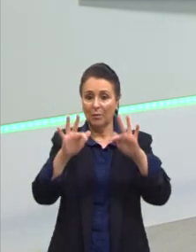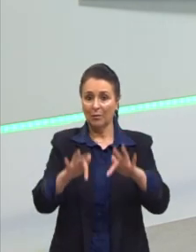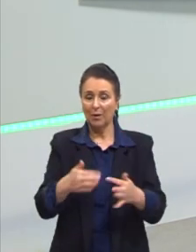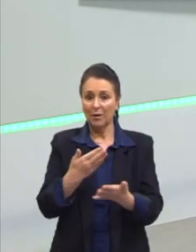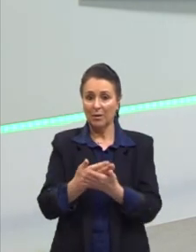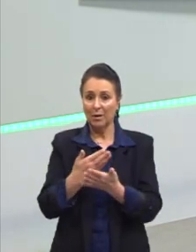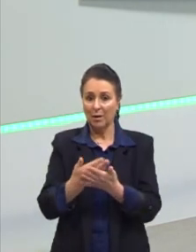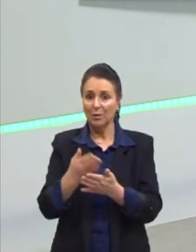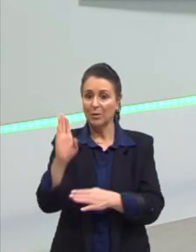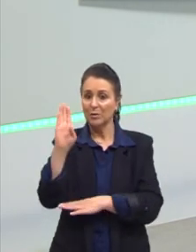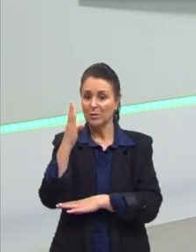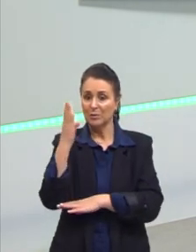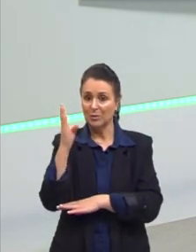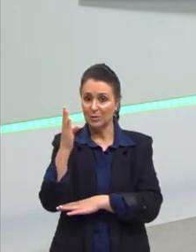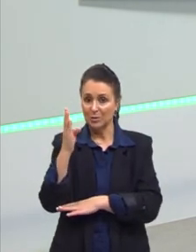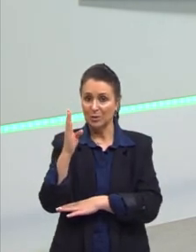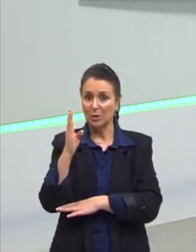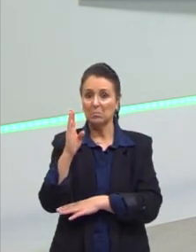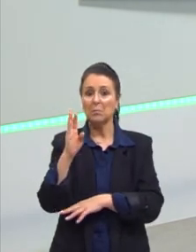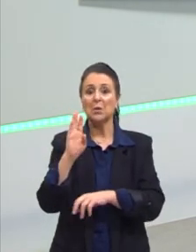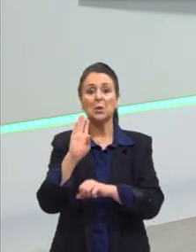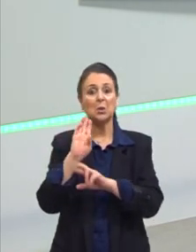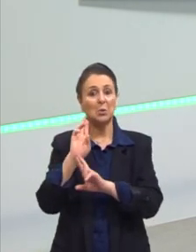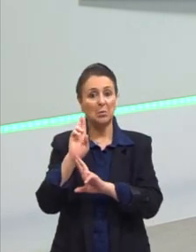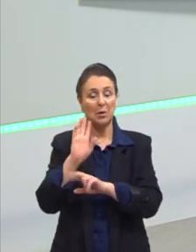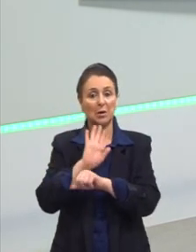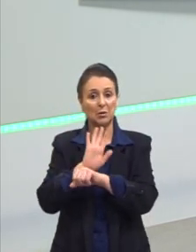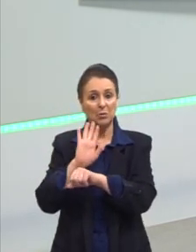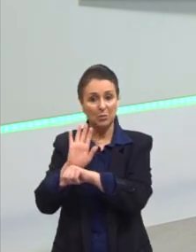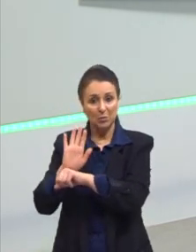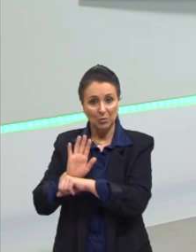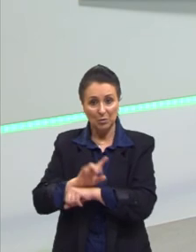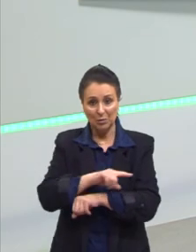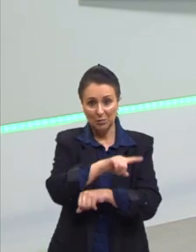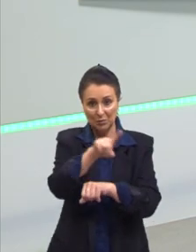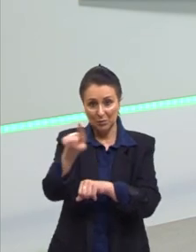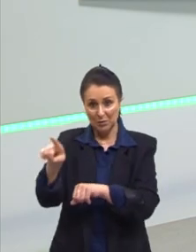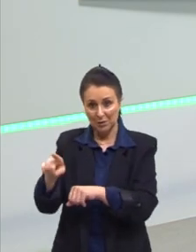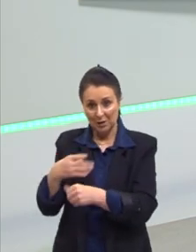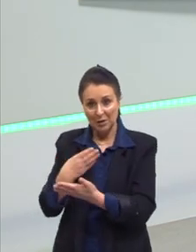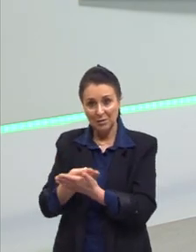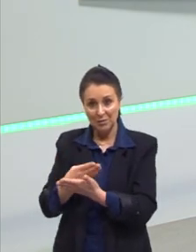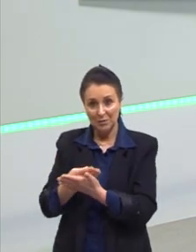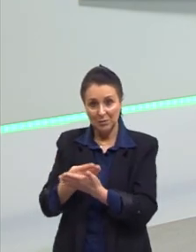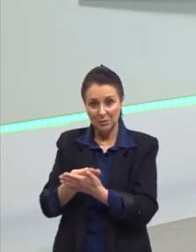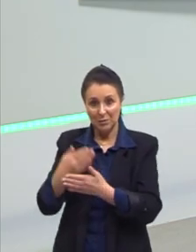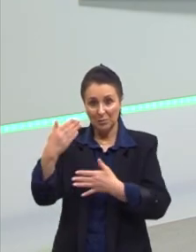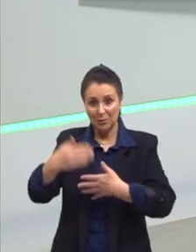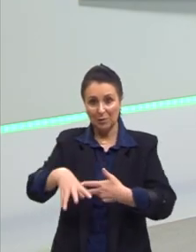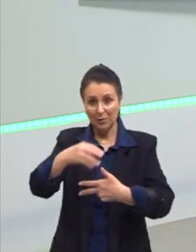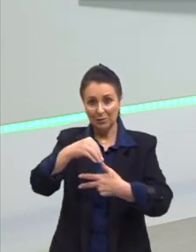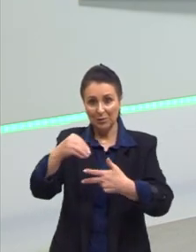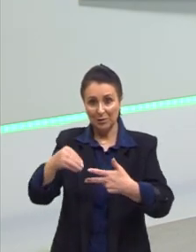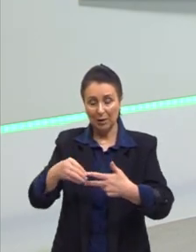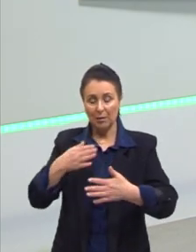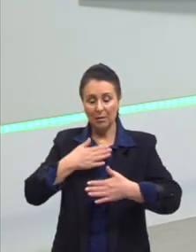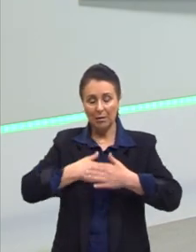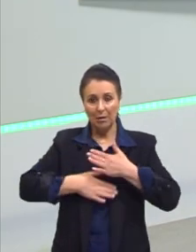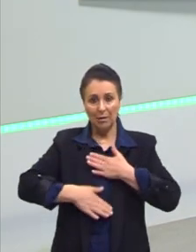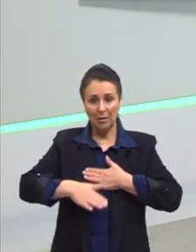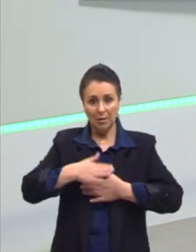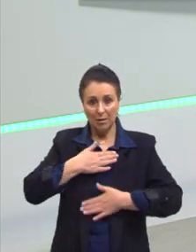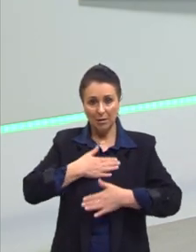aqui com a aula de hoje. Espero ter ajudado mais um pouquinhozinho aí nos estudos de vocês. Fiquem calmos,